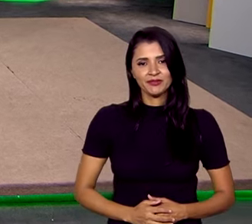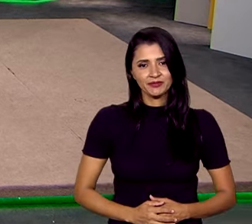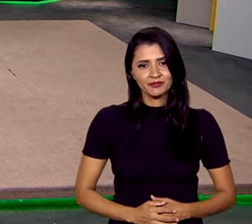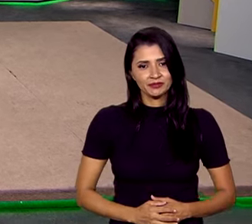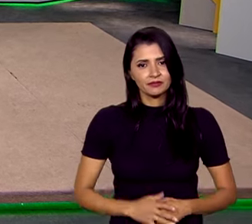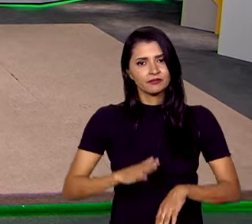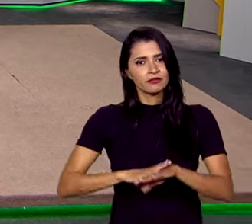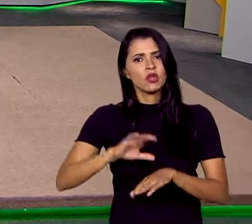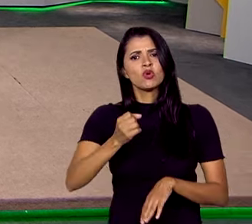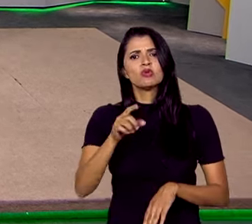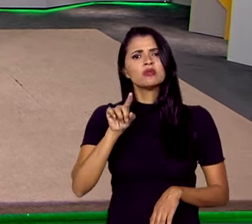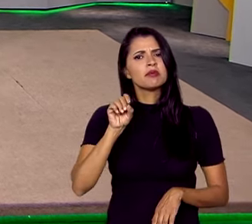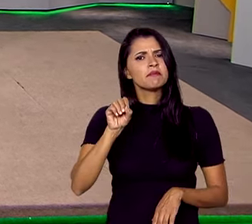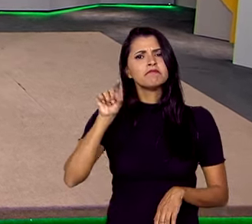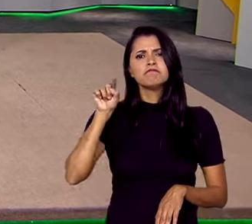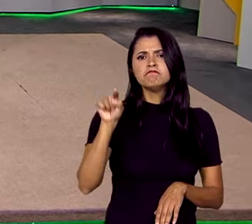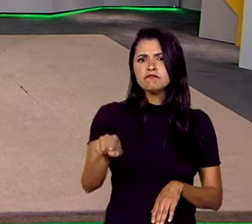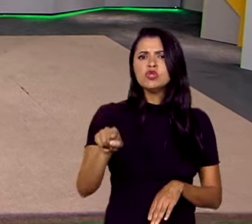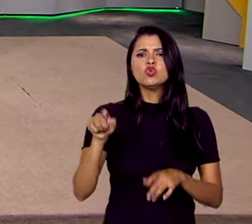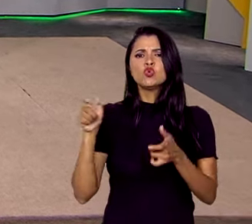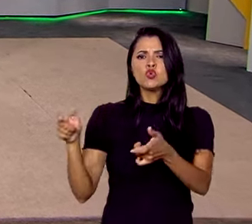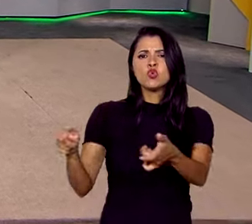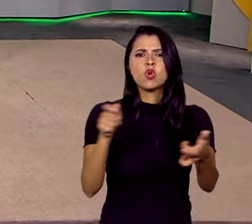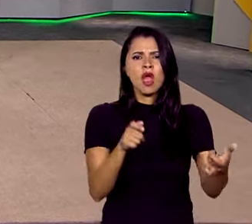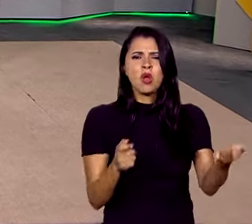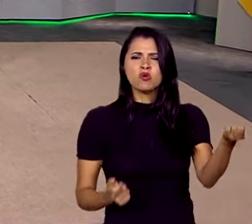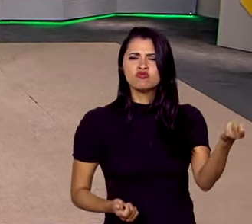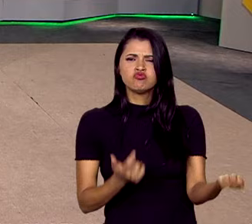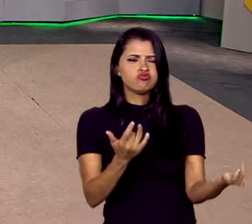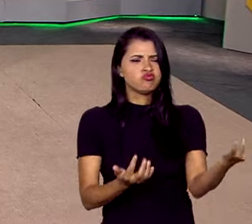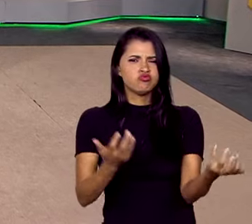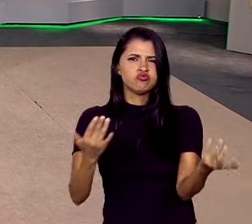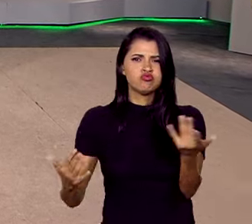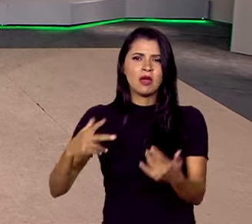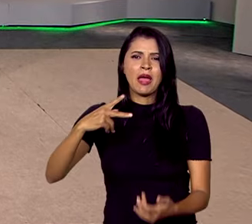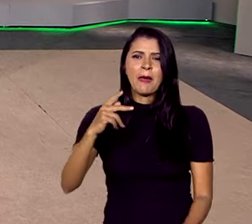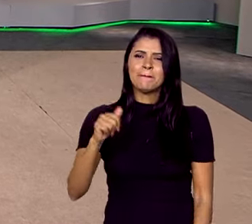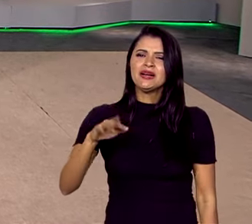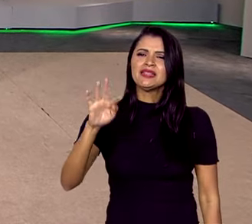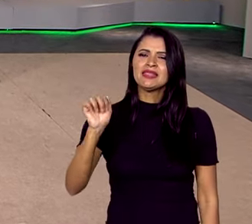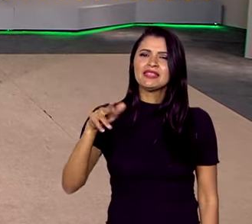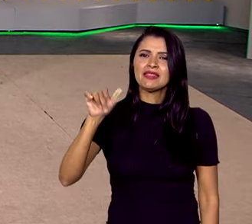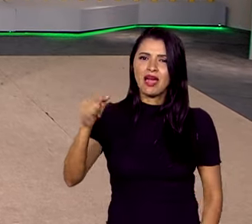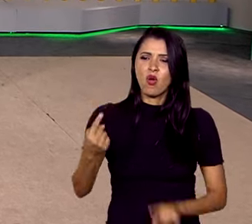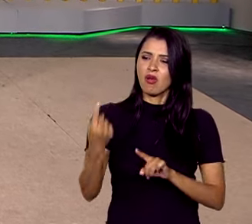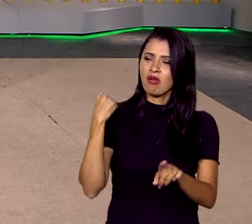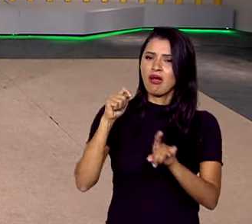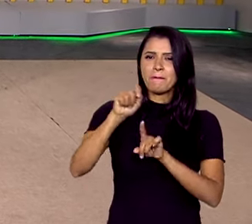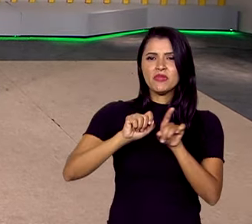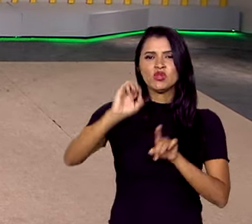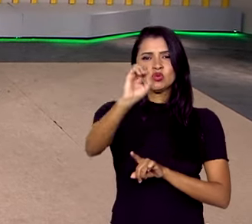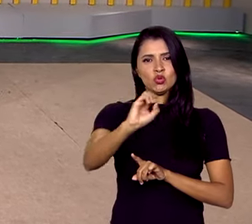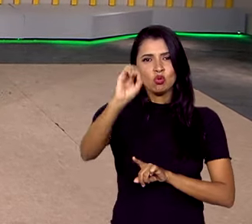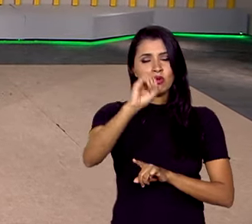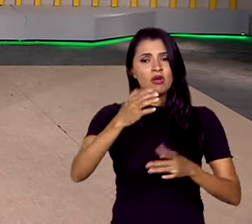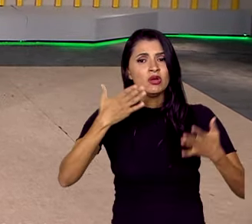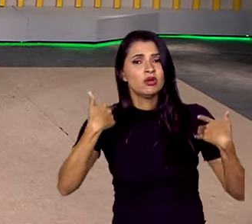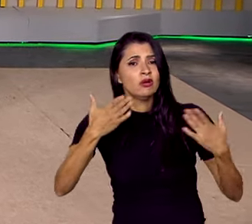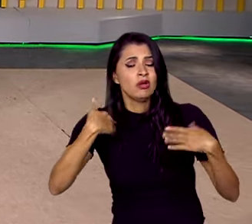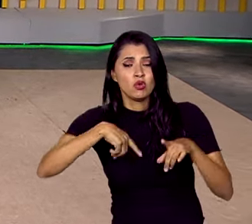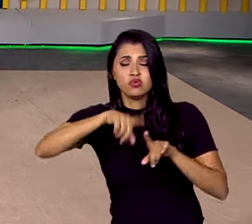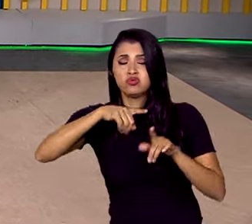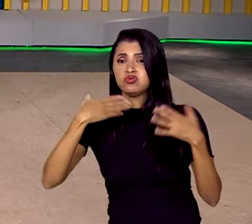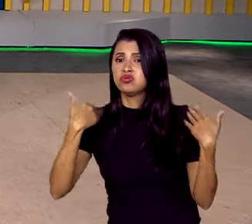Mais de 80 mil hectares foram atingidos por incêndios no Pantanal desde outubro. E com a onda de calor que atinge quase